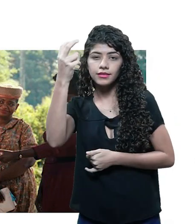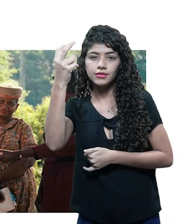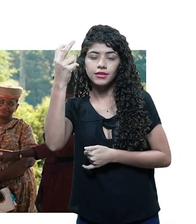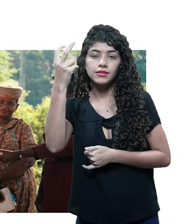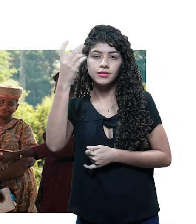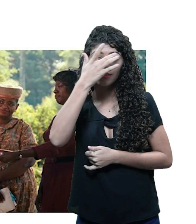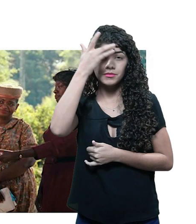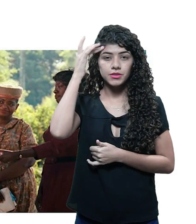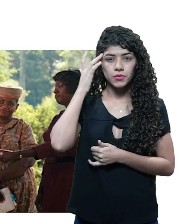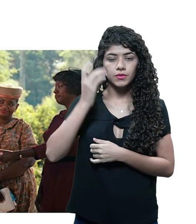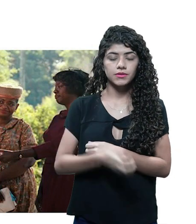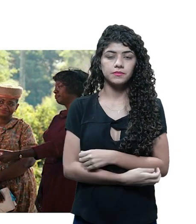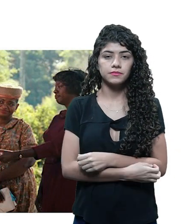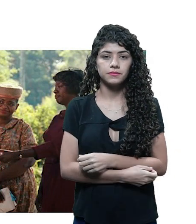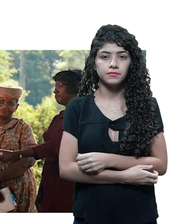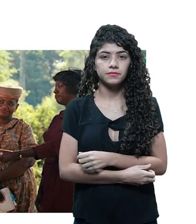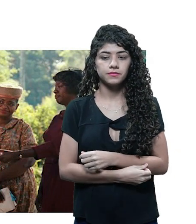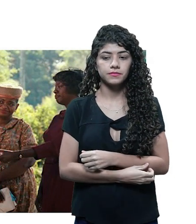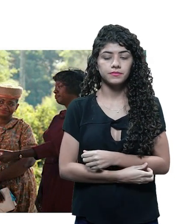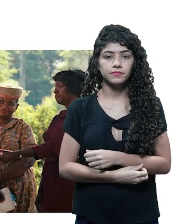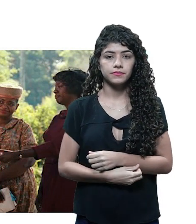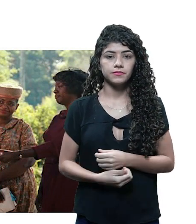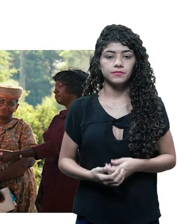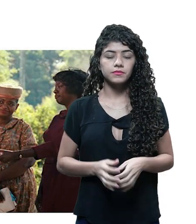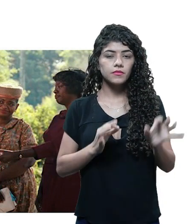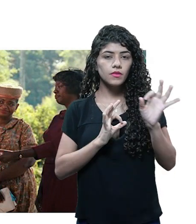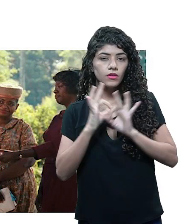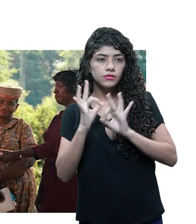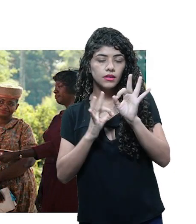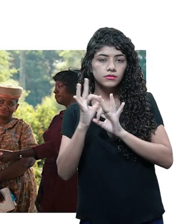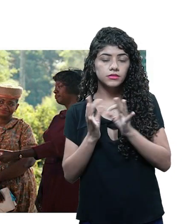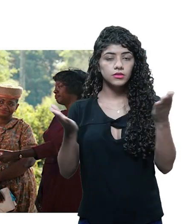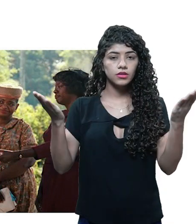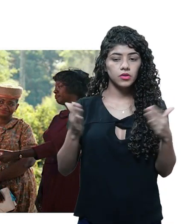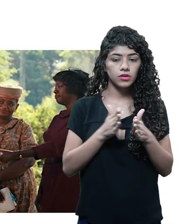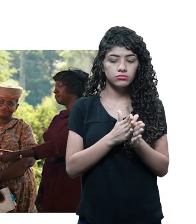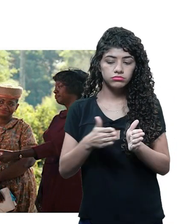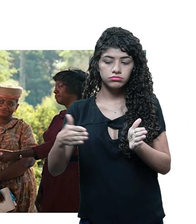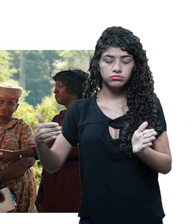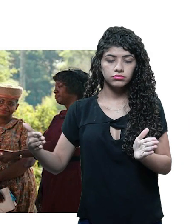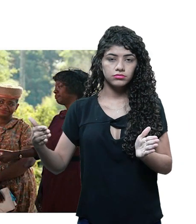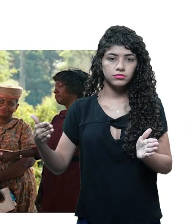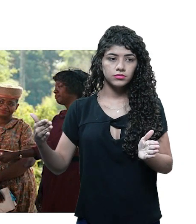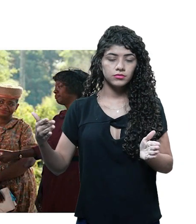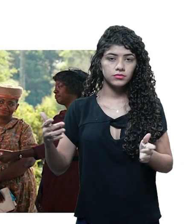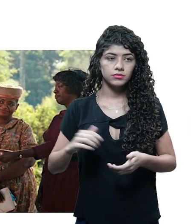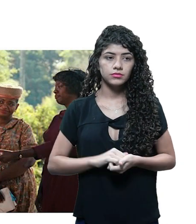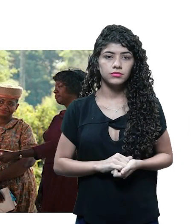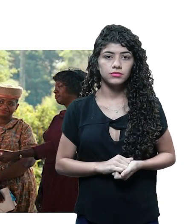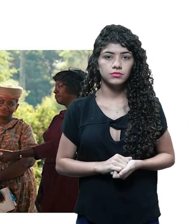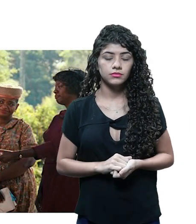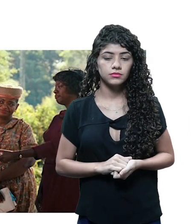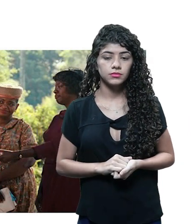inteligência do espectador. Pronto, a organização em sequência dessas unidades